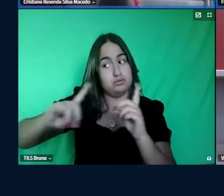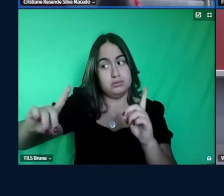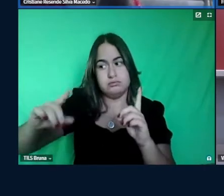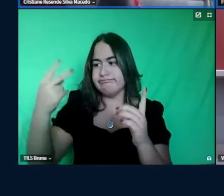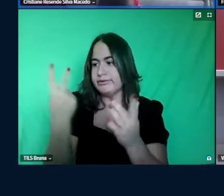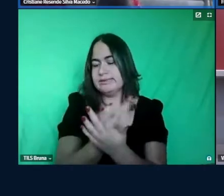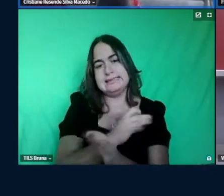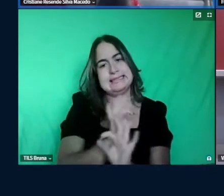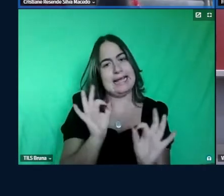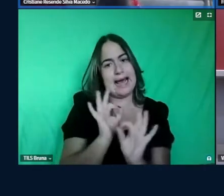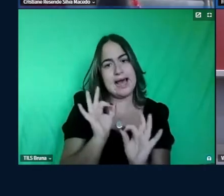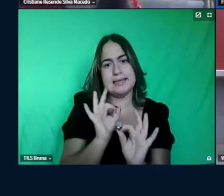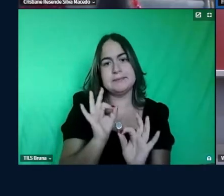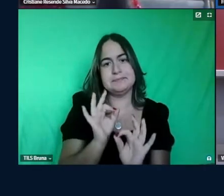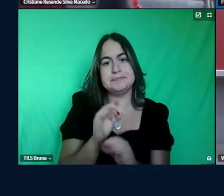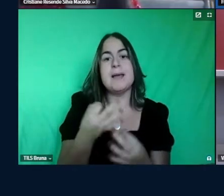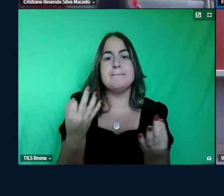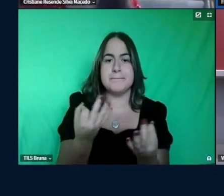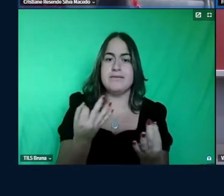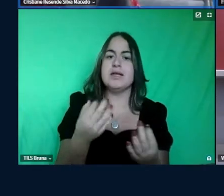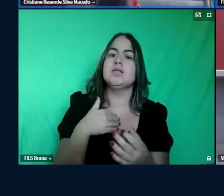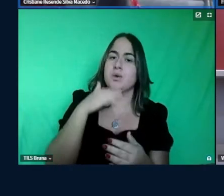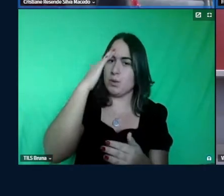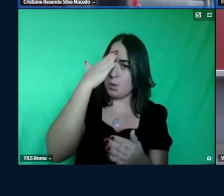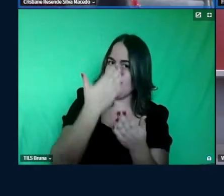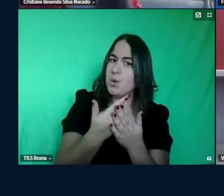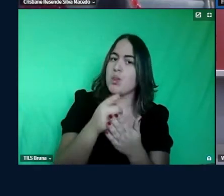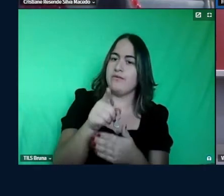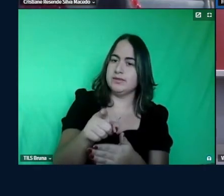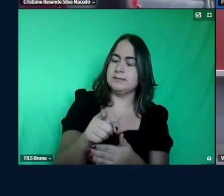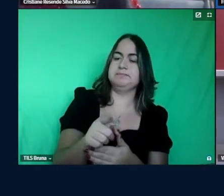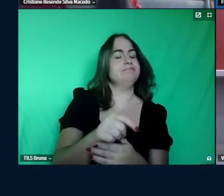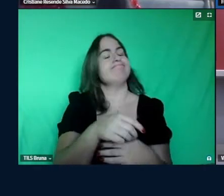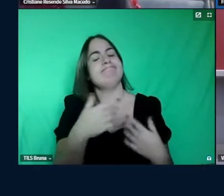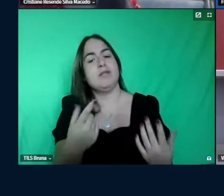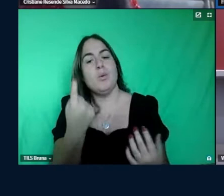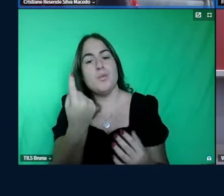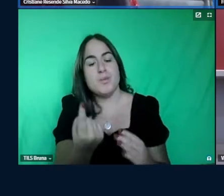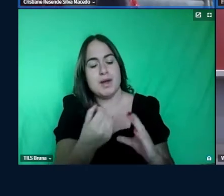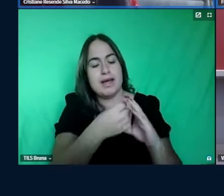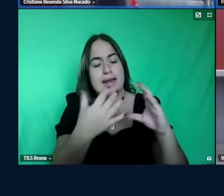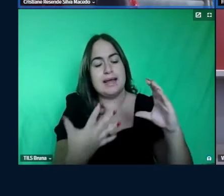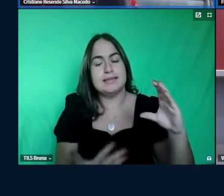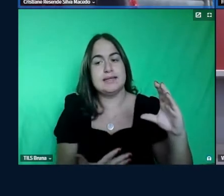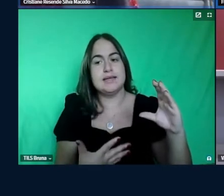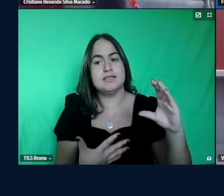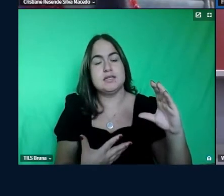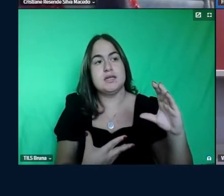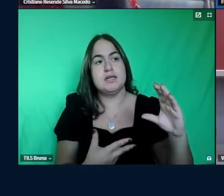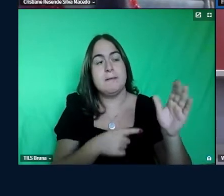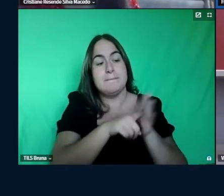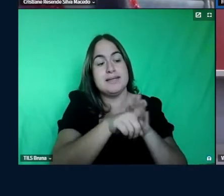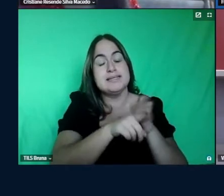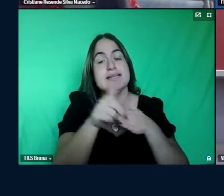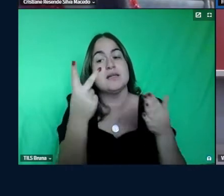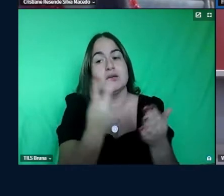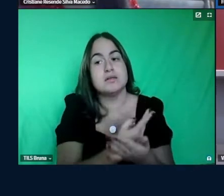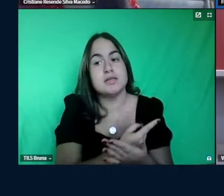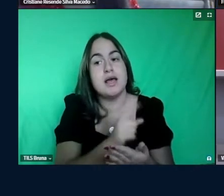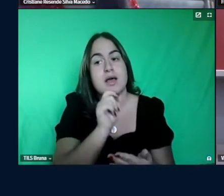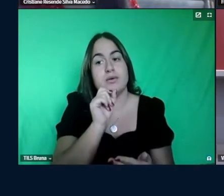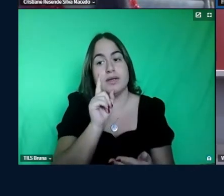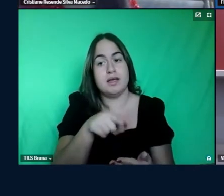ok perfeito isso aí concordo com você uma característica sine qua non de uma pesquisação são os ciclos de intervenção